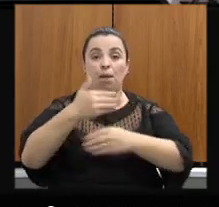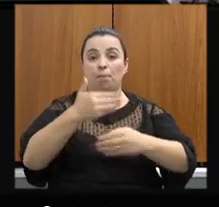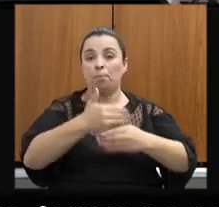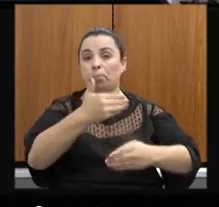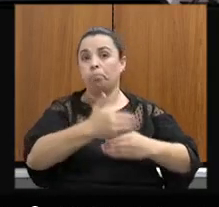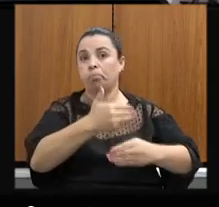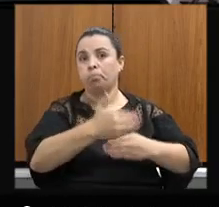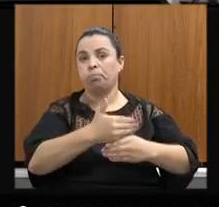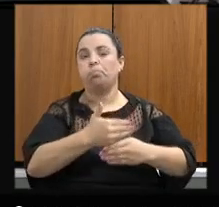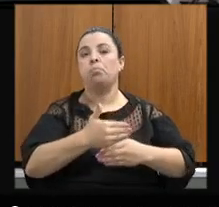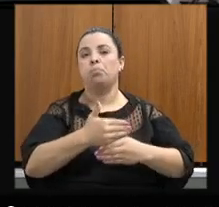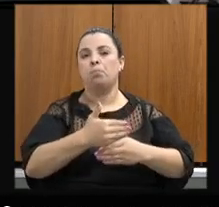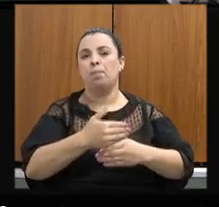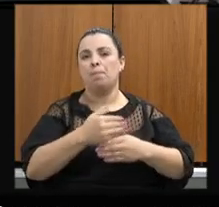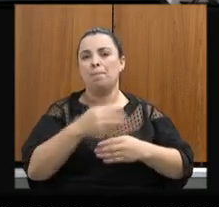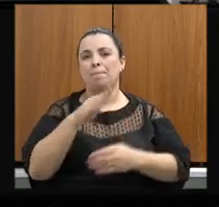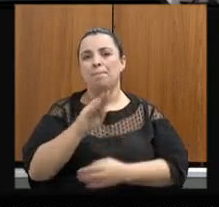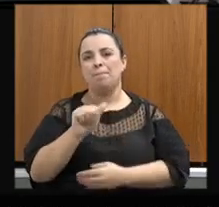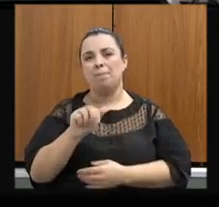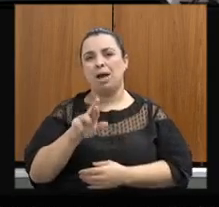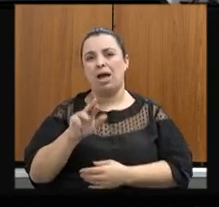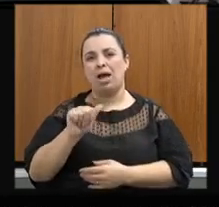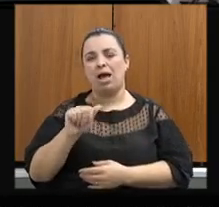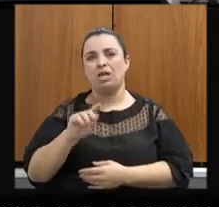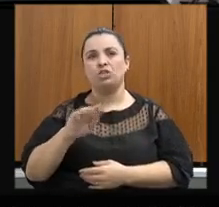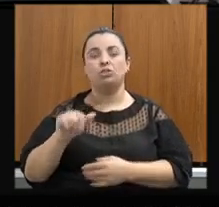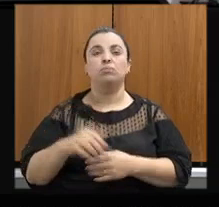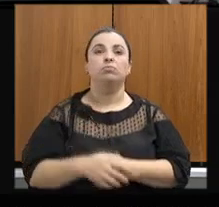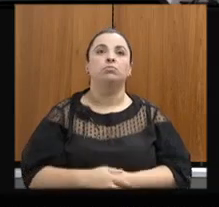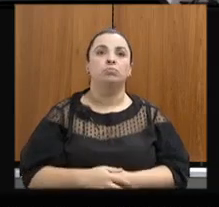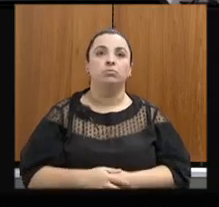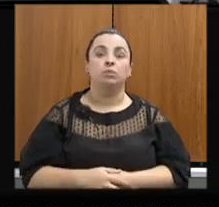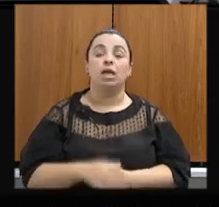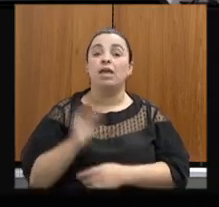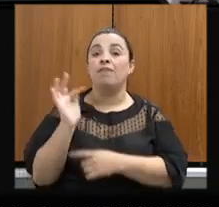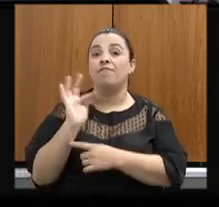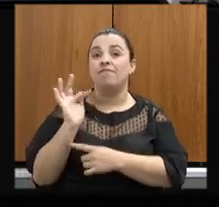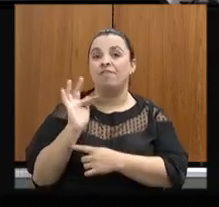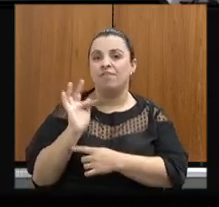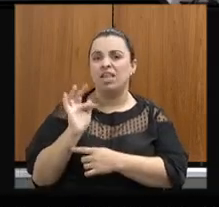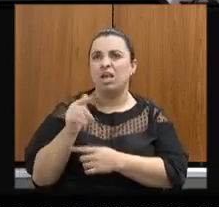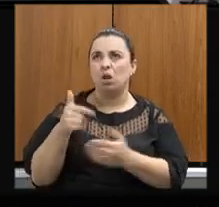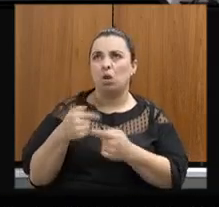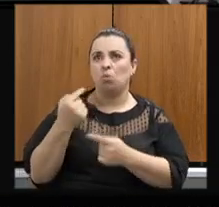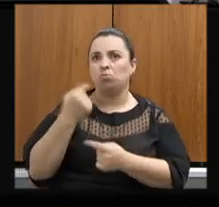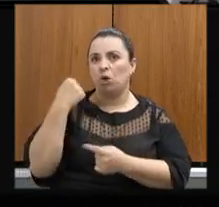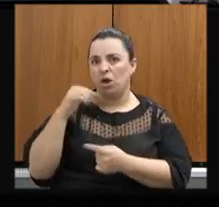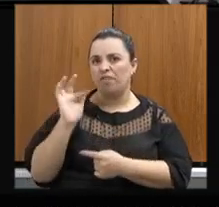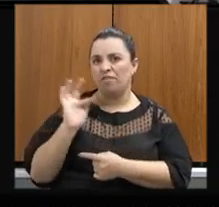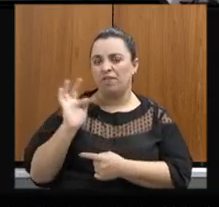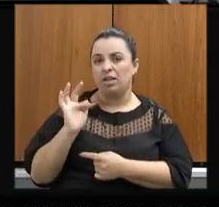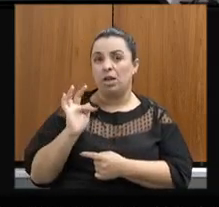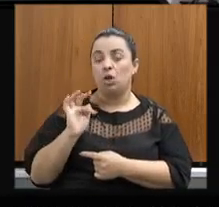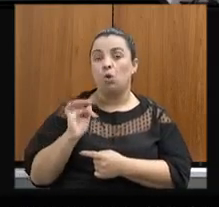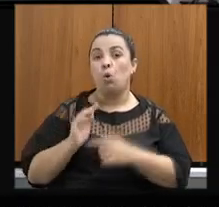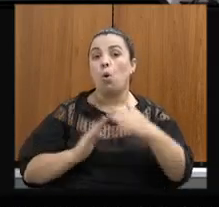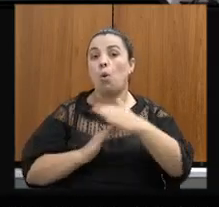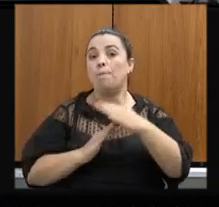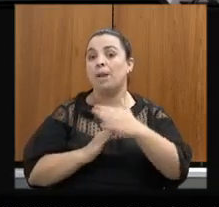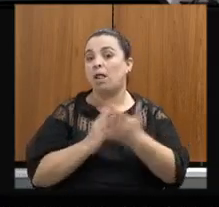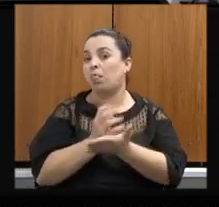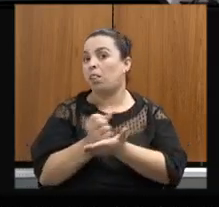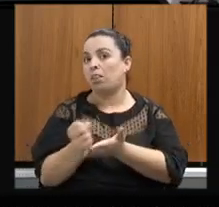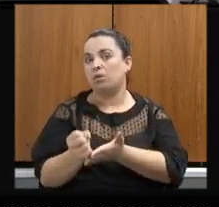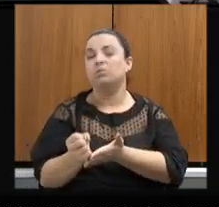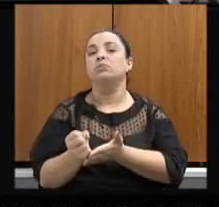em fevereiro, exatamente, em 2022, expirou o prazo para descomissionamento das barragens amontantes, para descaracterização.